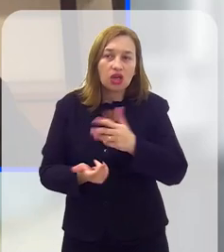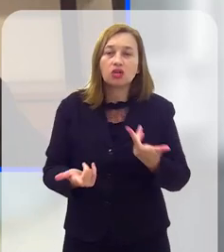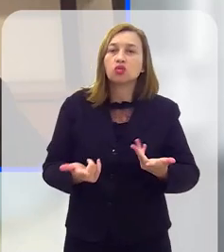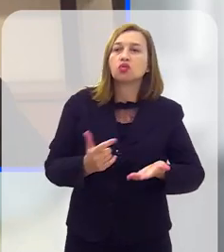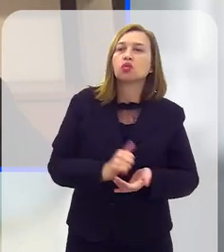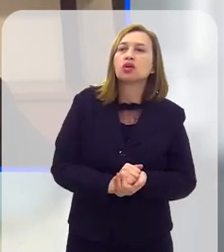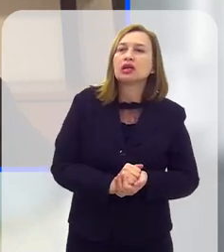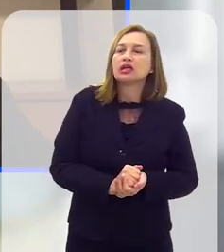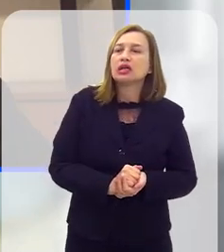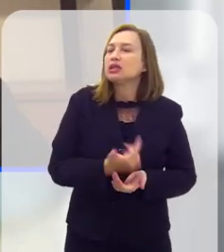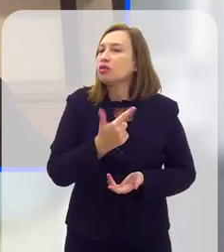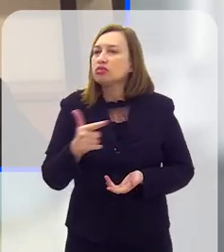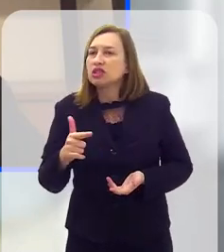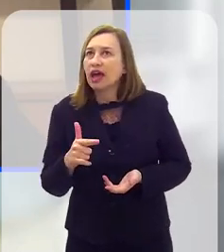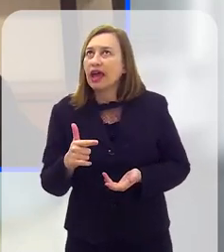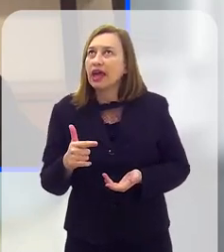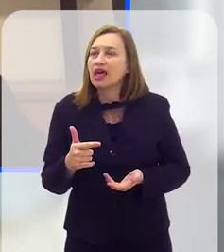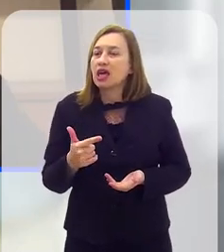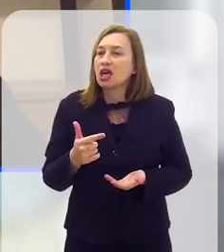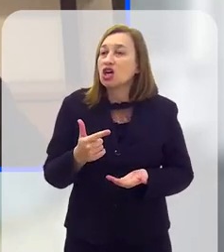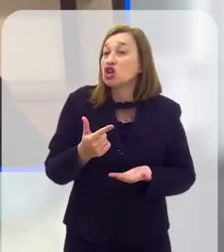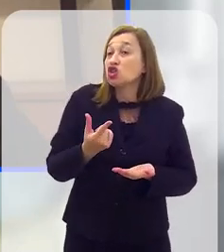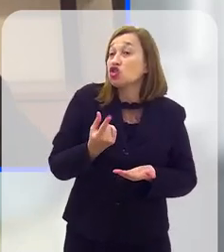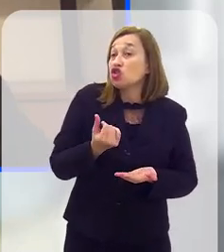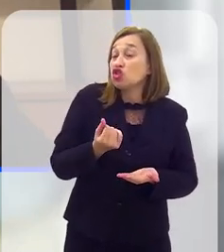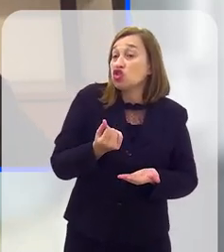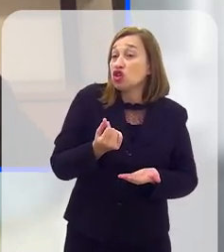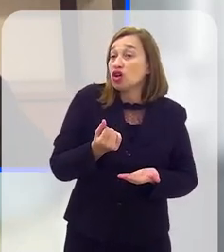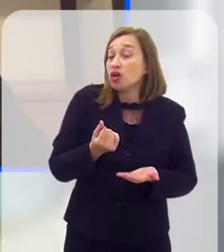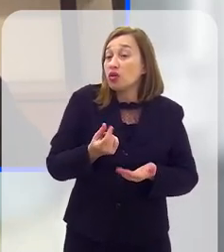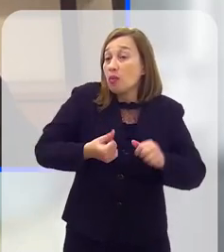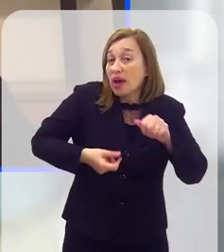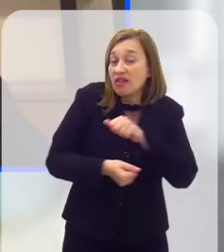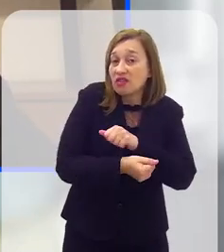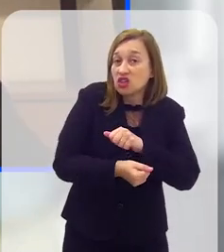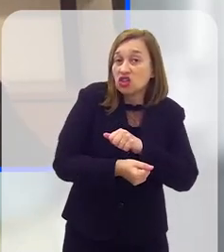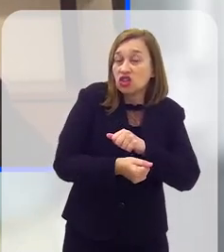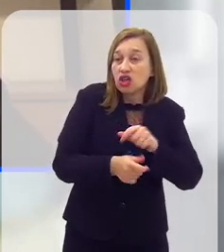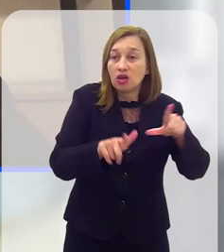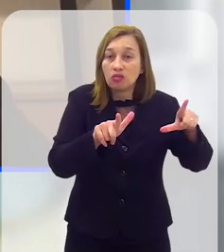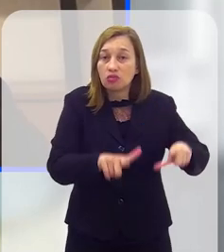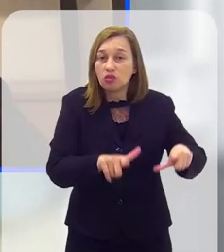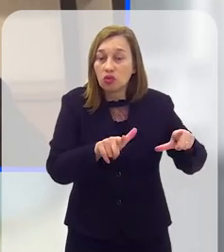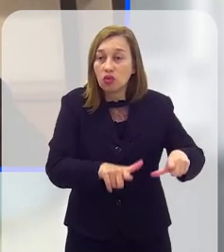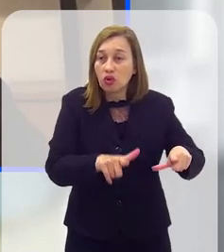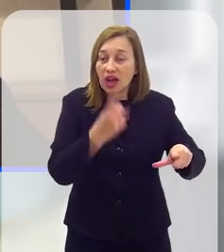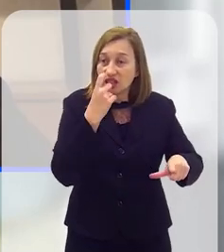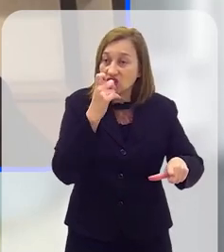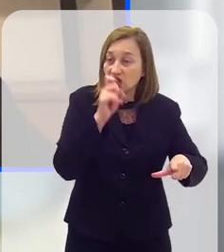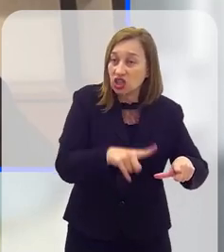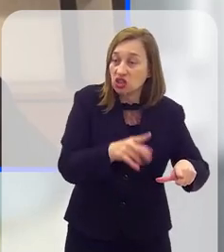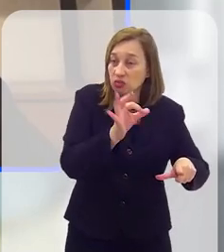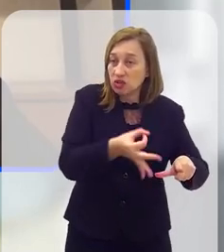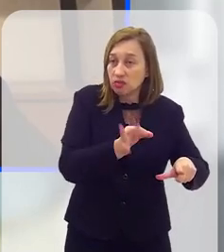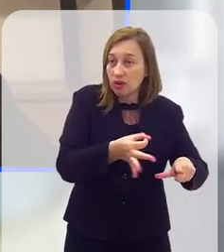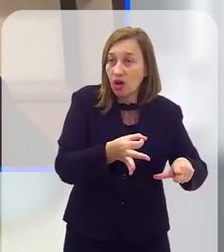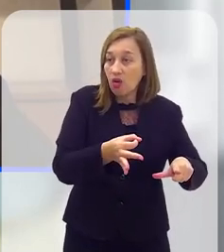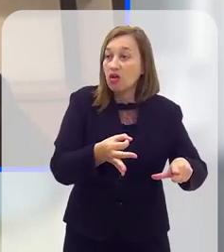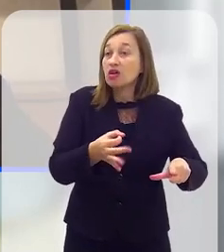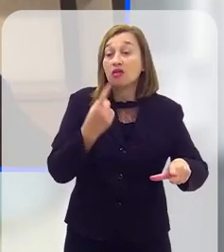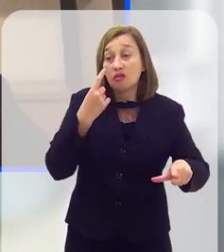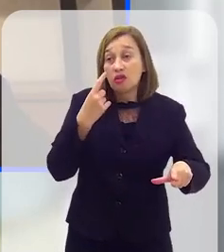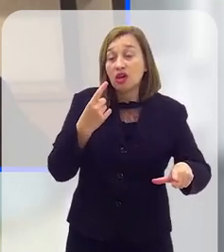investimento de longo prazo. já que não tenha, vamos supor que não tenha verba para investir num aterro sanitário em Teresópolis.